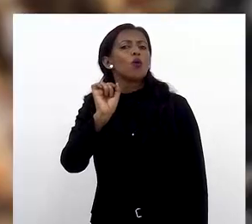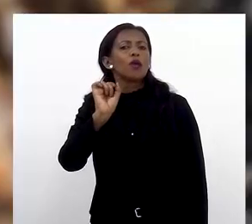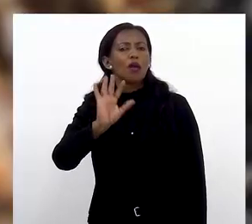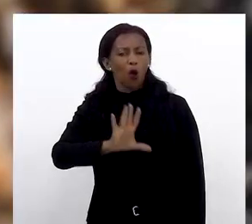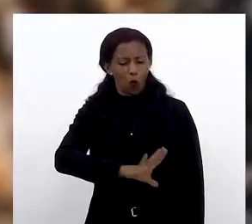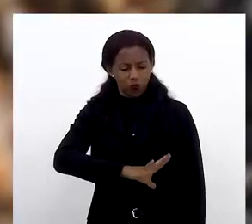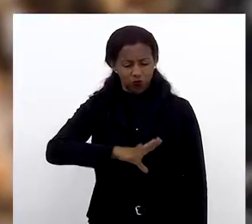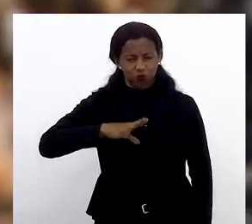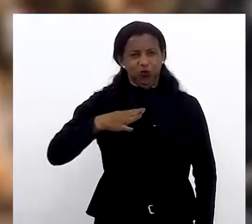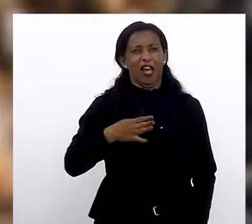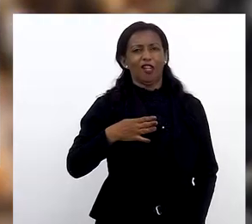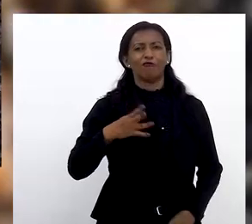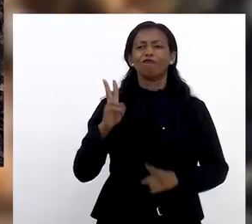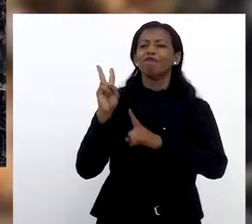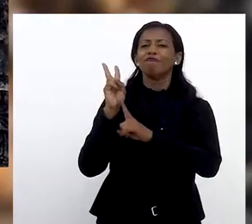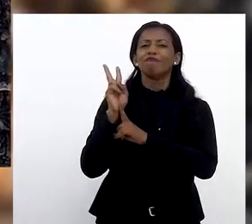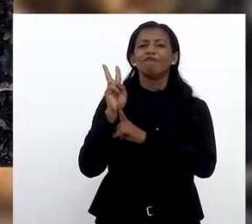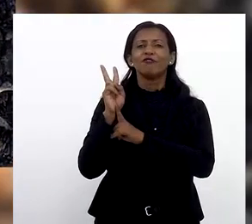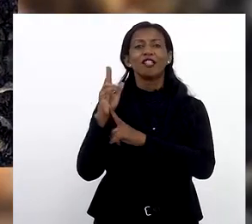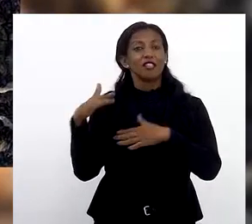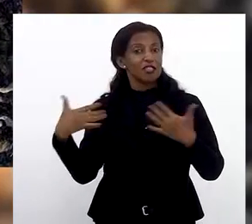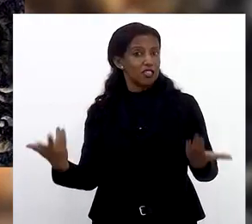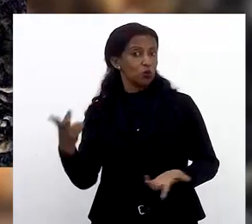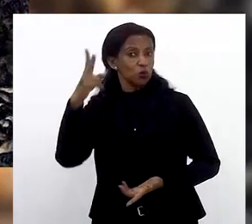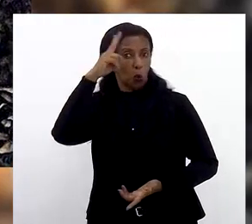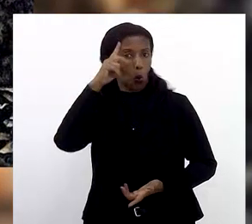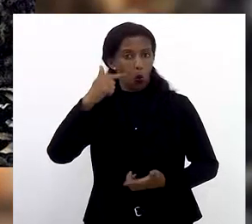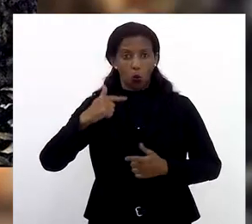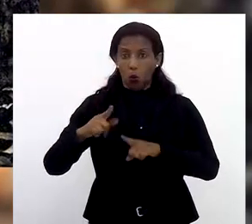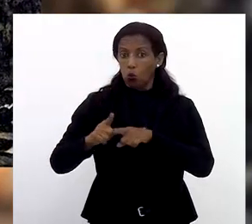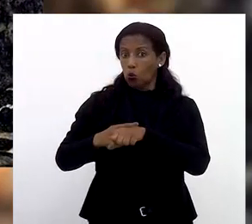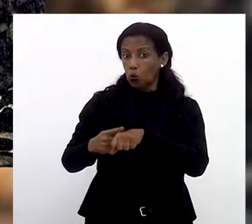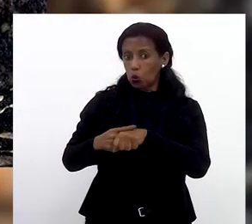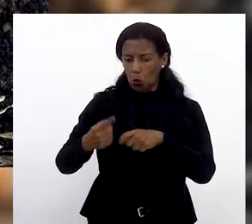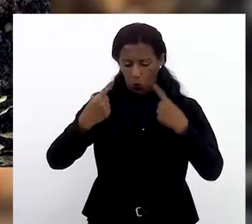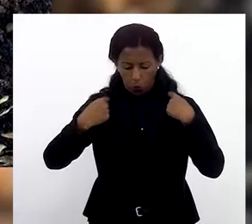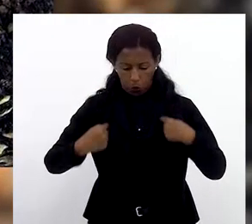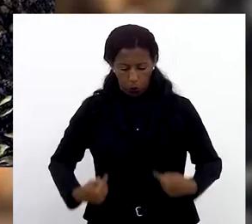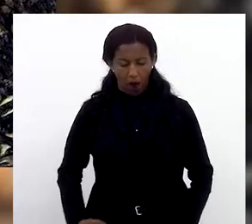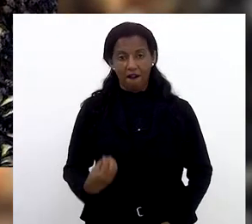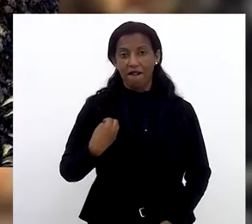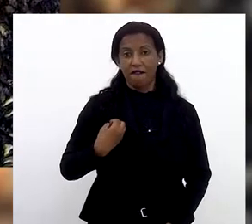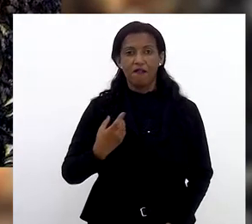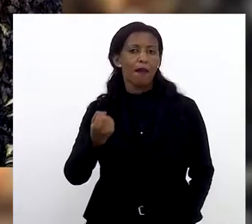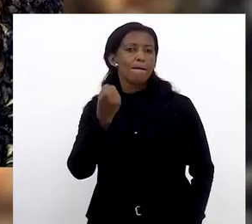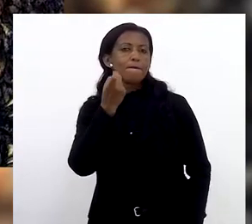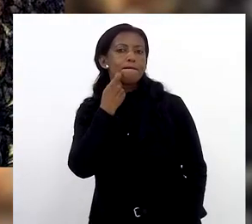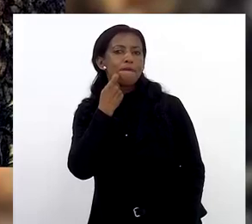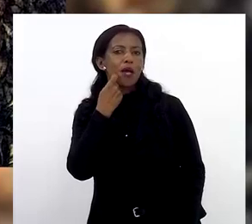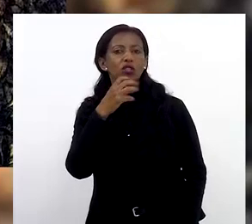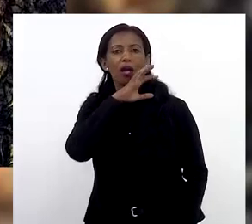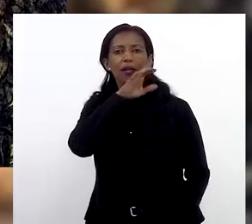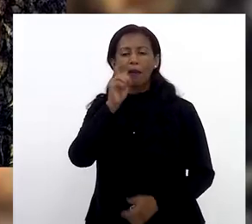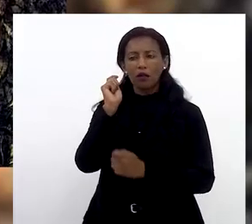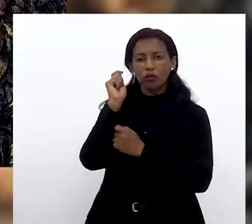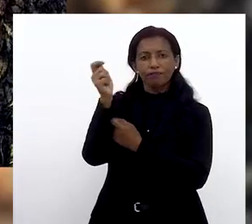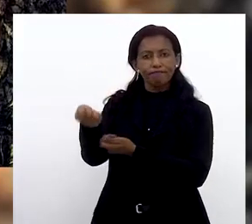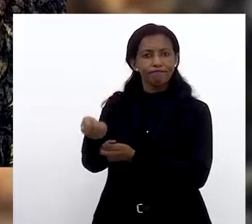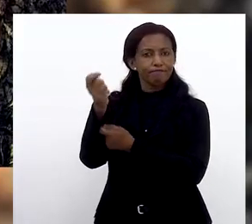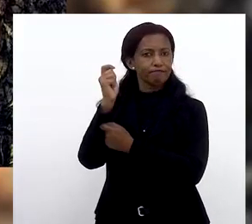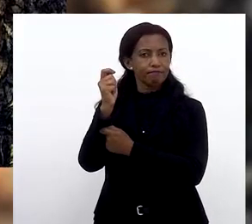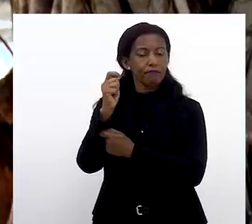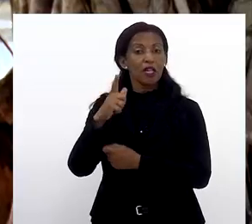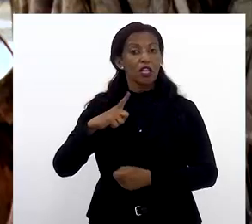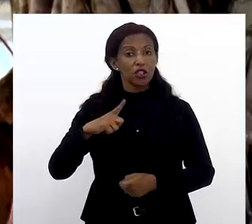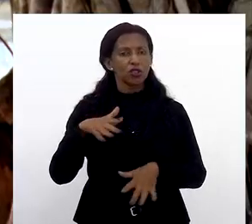Puri significou ousado, audaz. Segundo alguns historiadores, não usavam roupas e viviam da caça e da